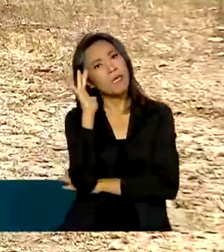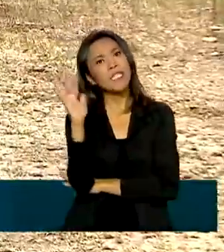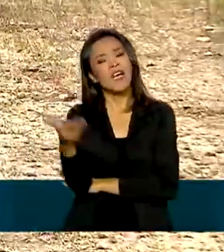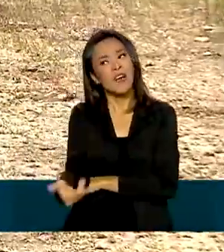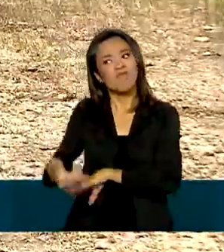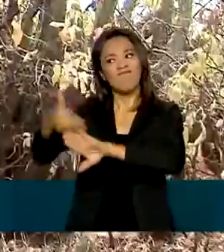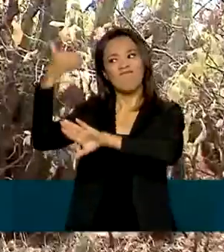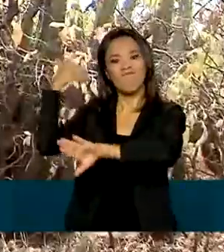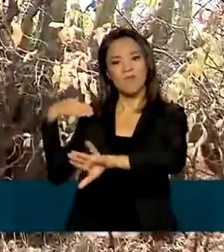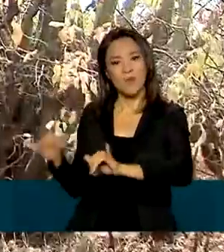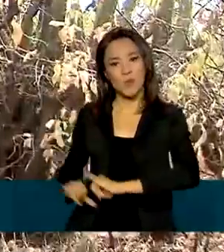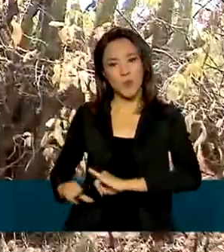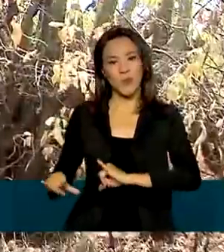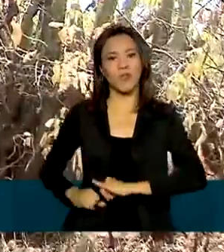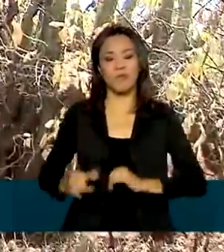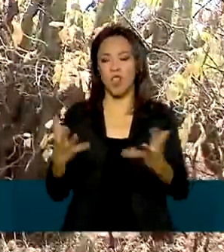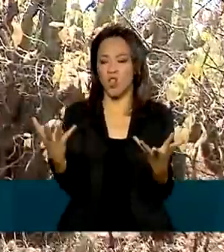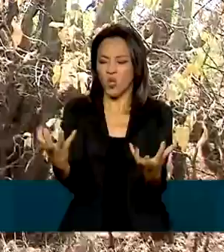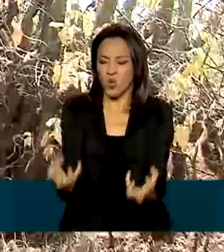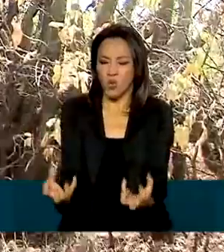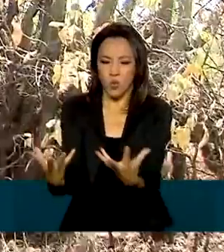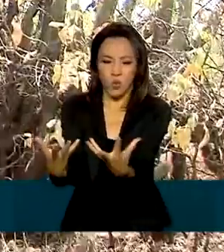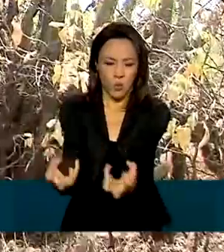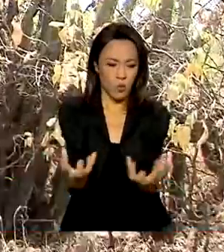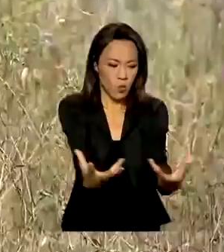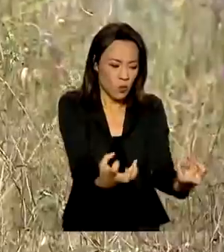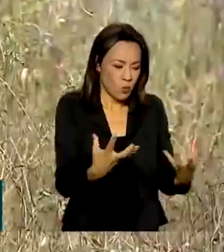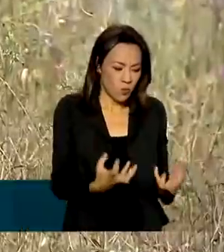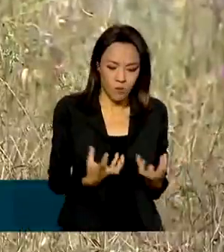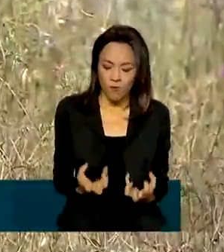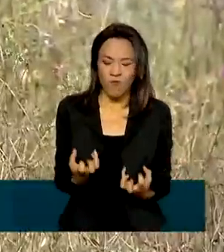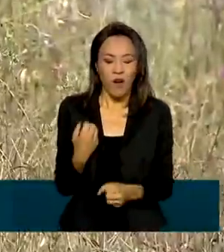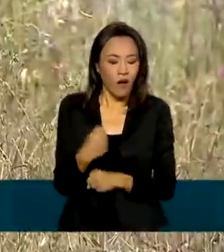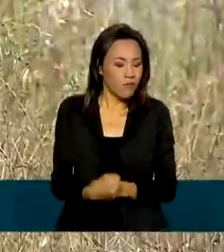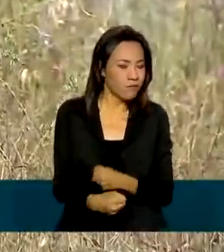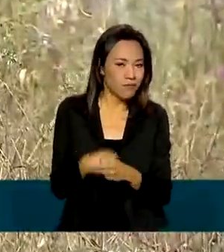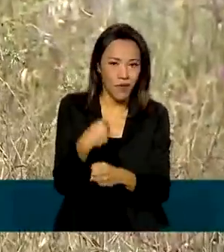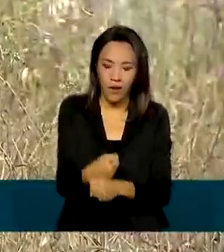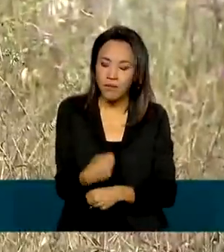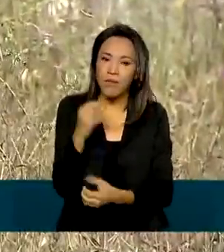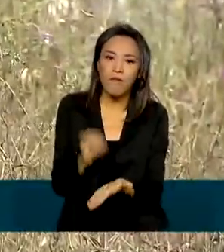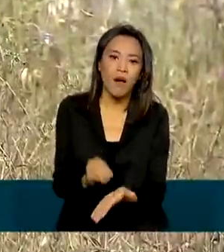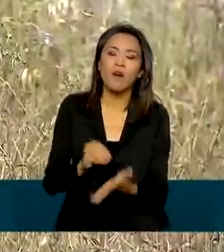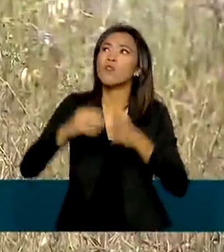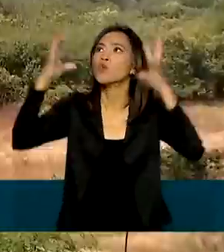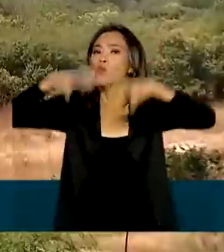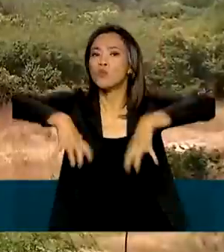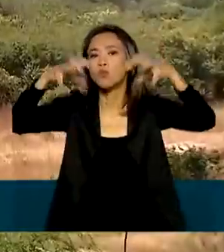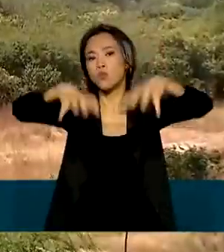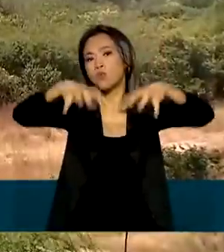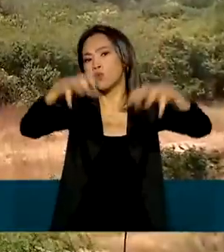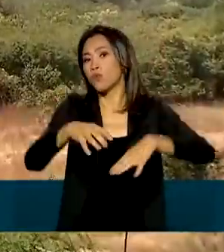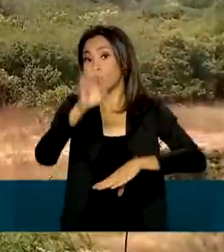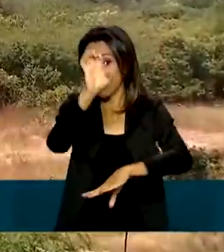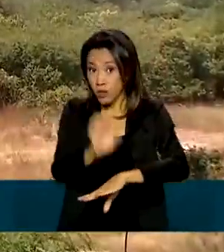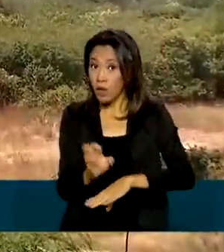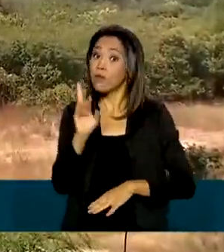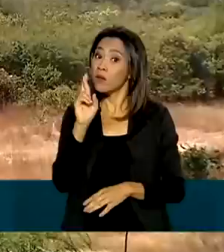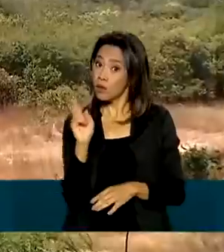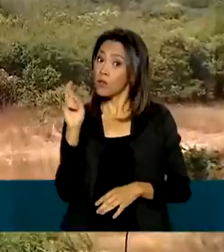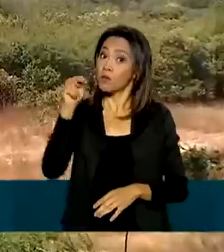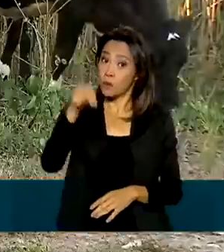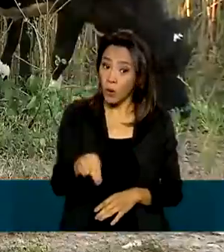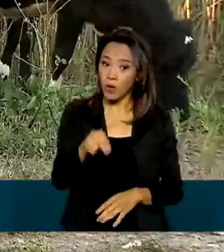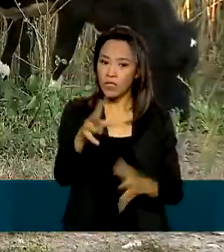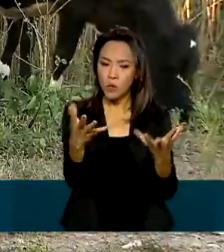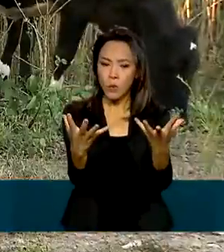sofrimento causado pelas longas estiagens que atingiram a região por anos. A falta de chuvas no sertão do Rio Grande do Norte fez os açudes